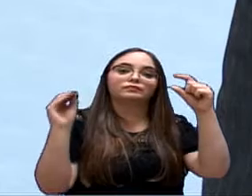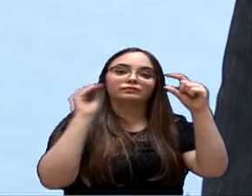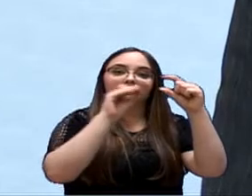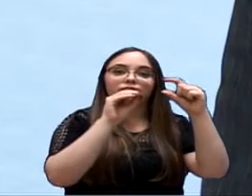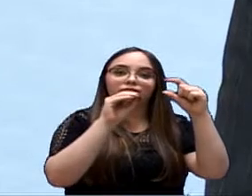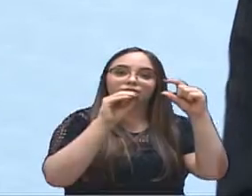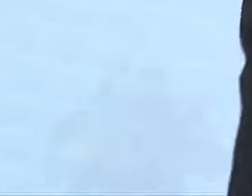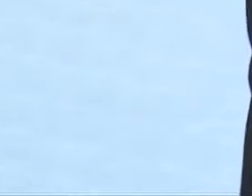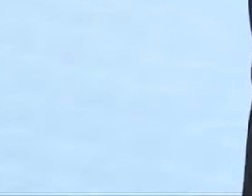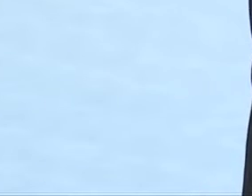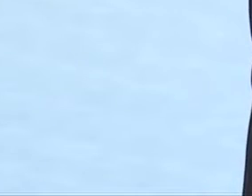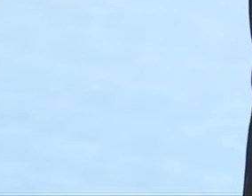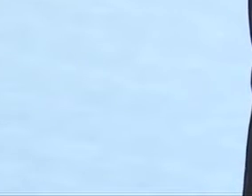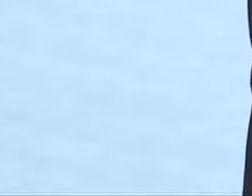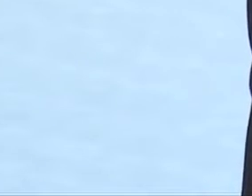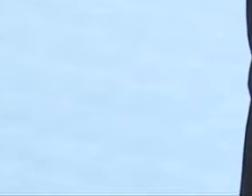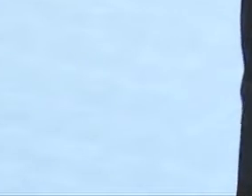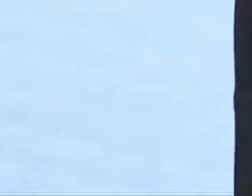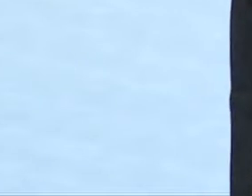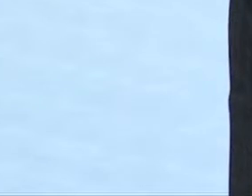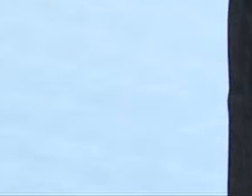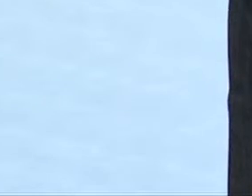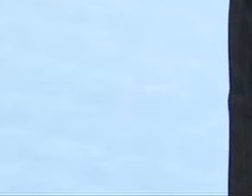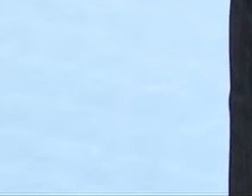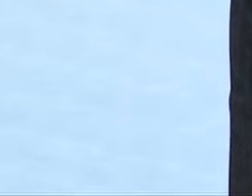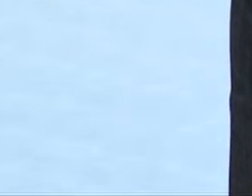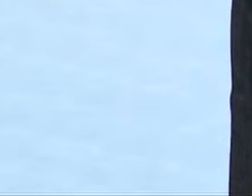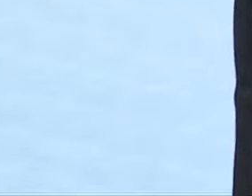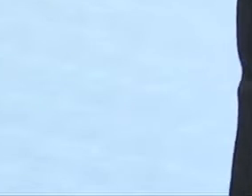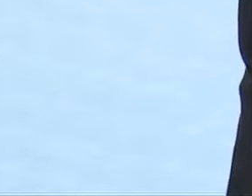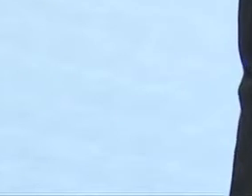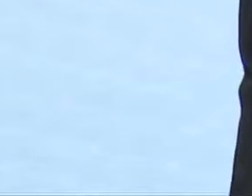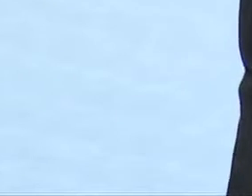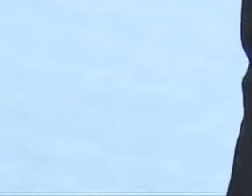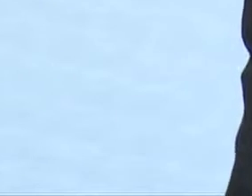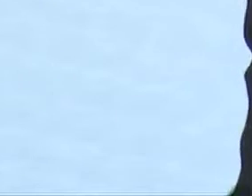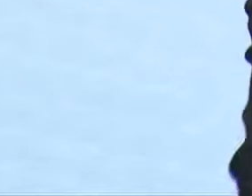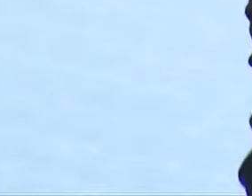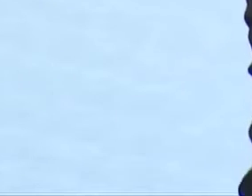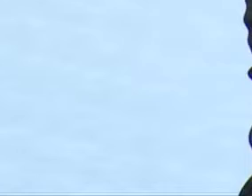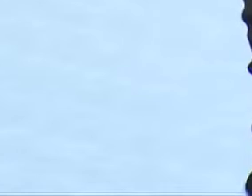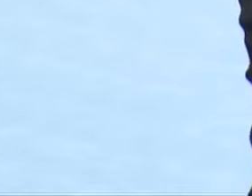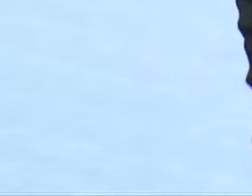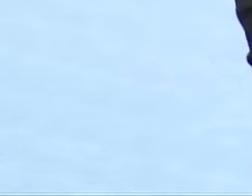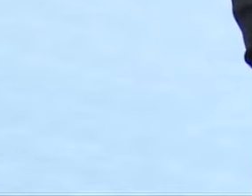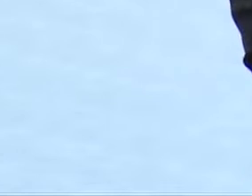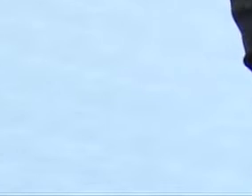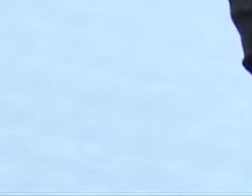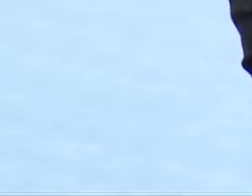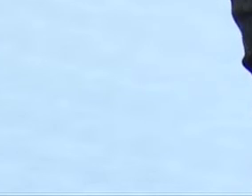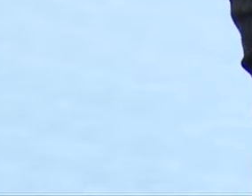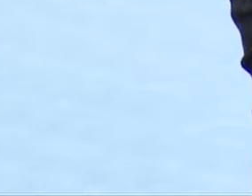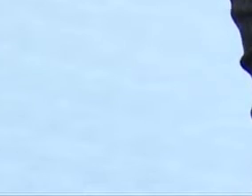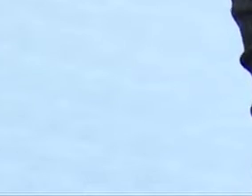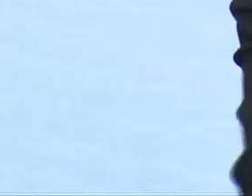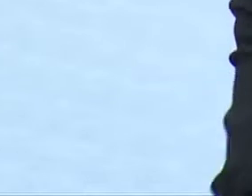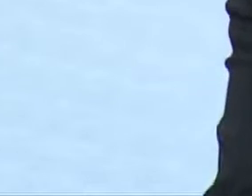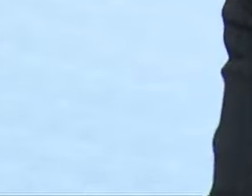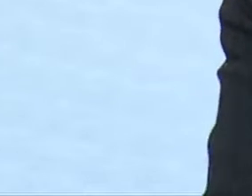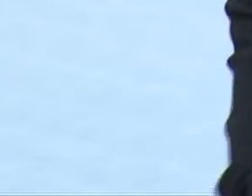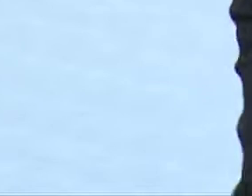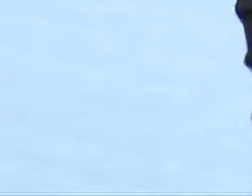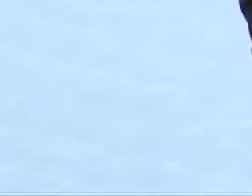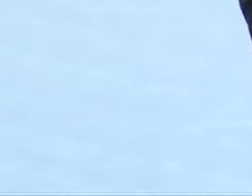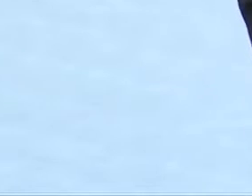processo, em referência, informações acessíveis e atualizadas a cada 10 dias, que a proposta eu já tinha colocado.